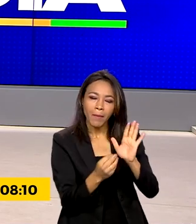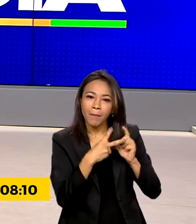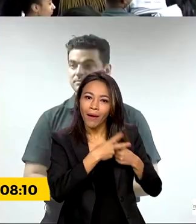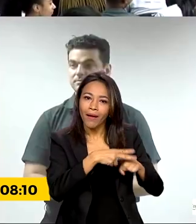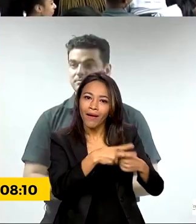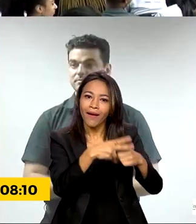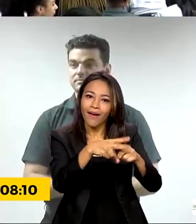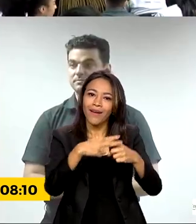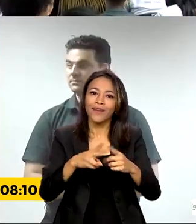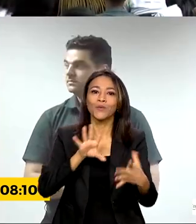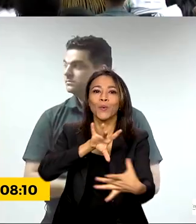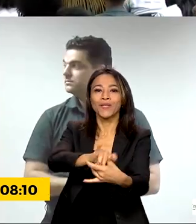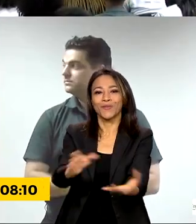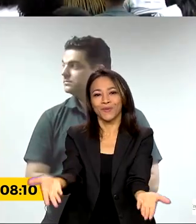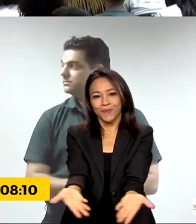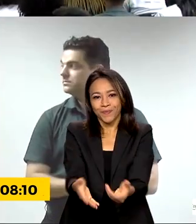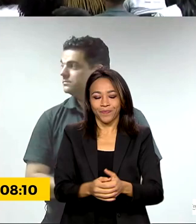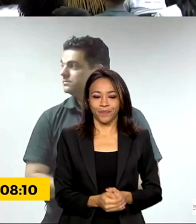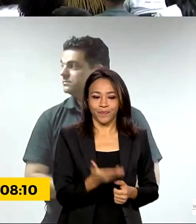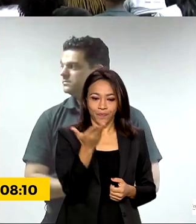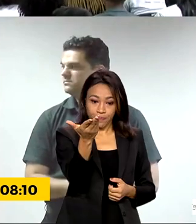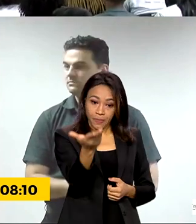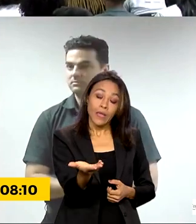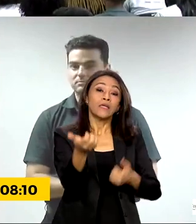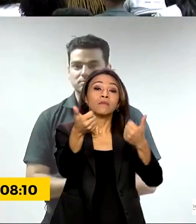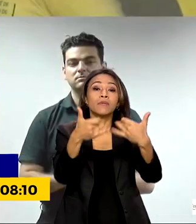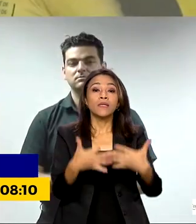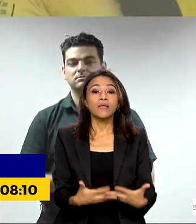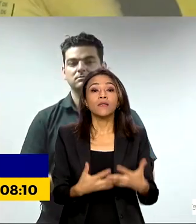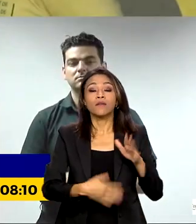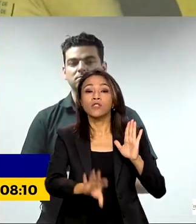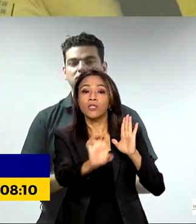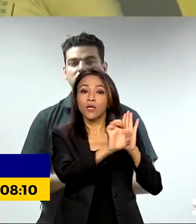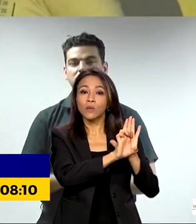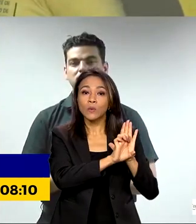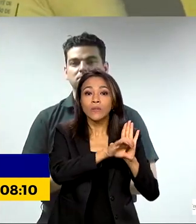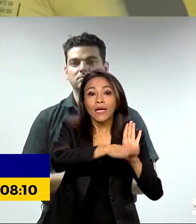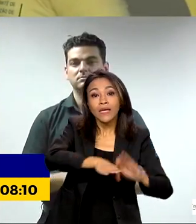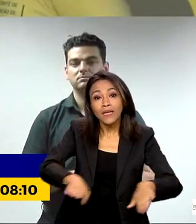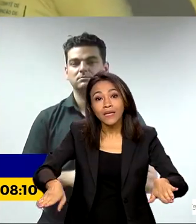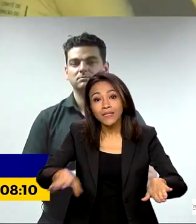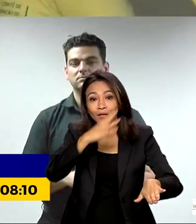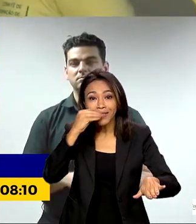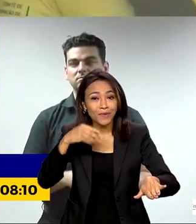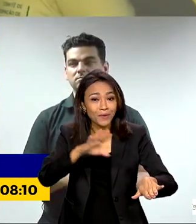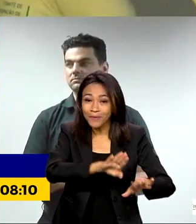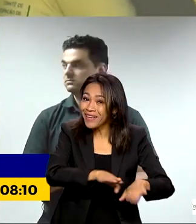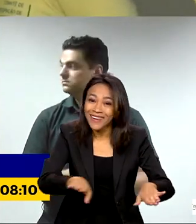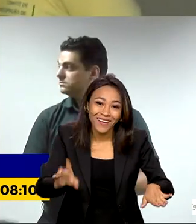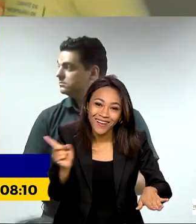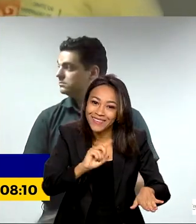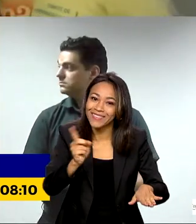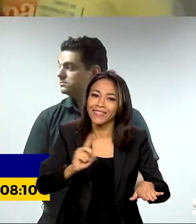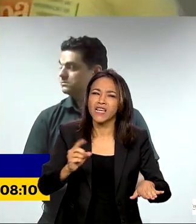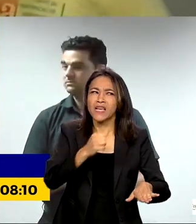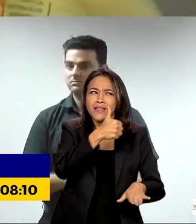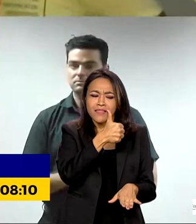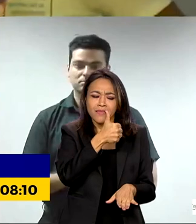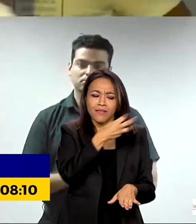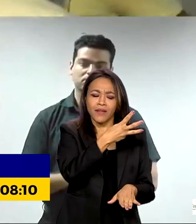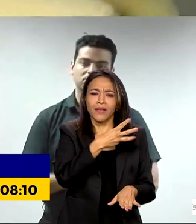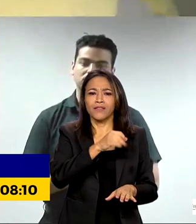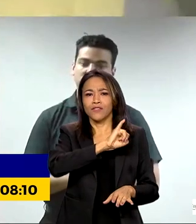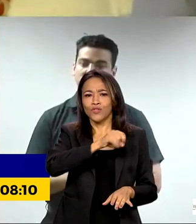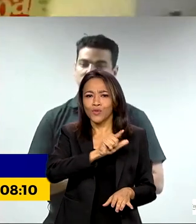atuais. O Estatuto da Criança e do Adolescente já não é mais criança. Sancionado no dia 13 de